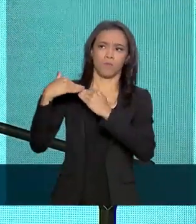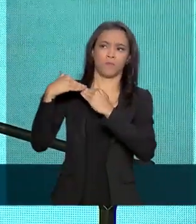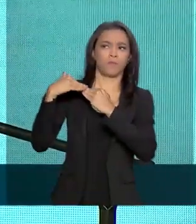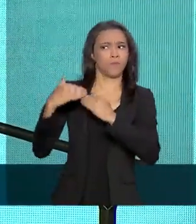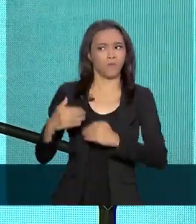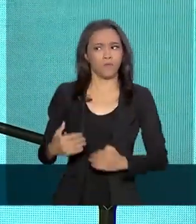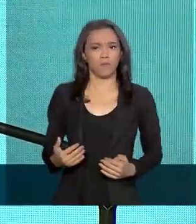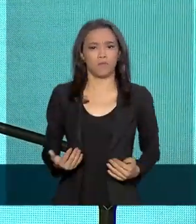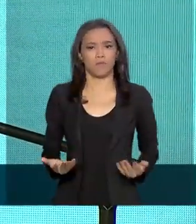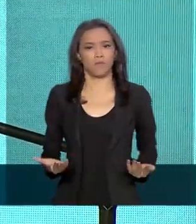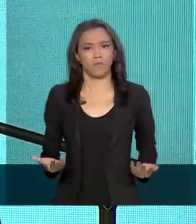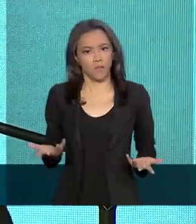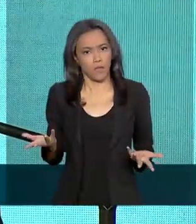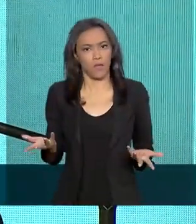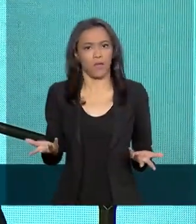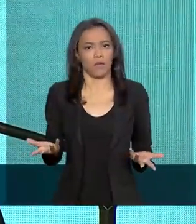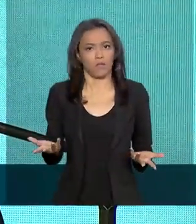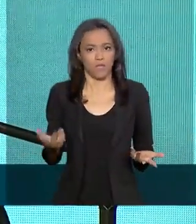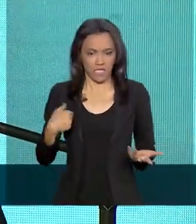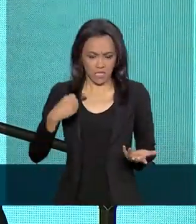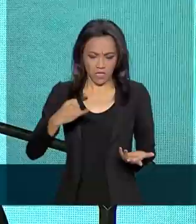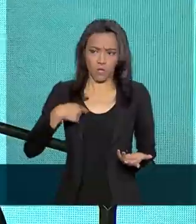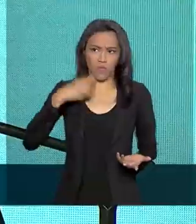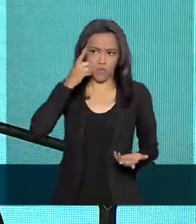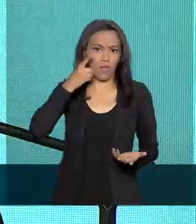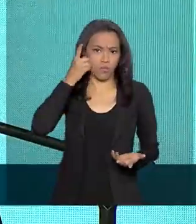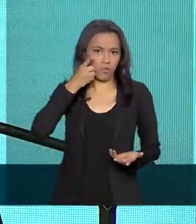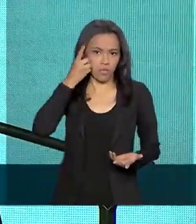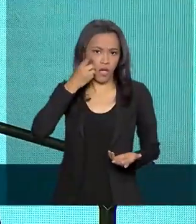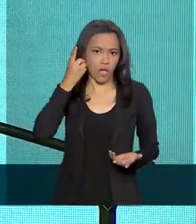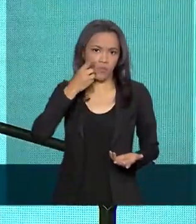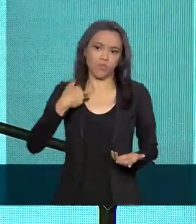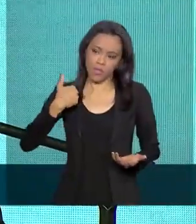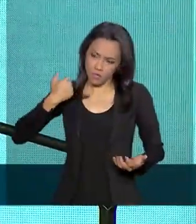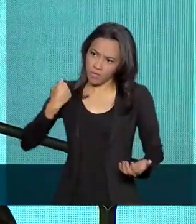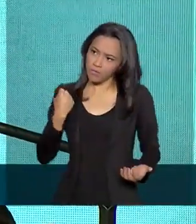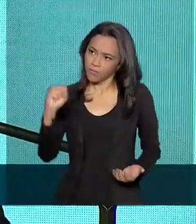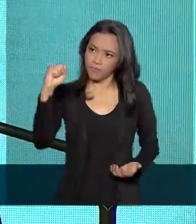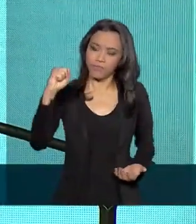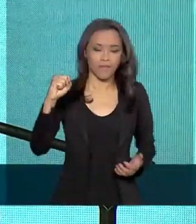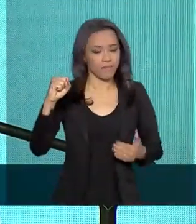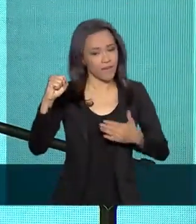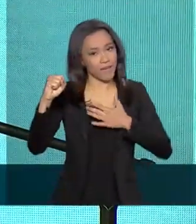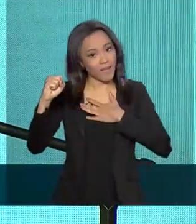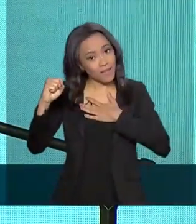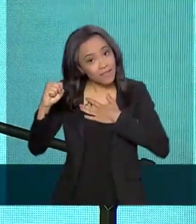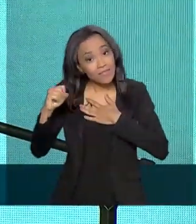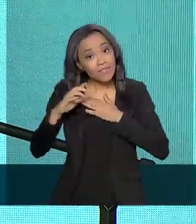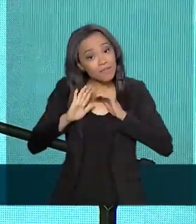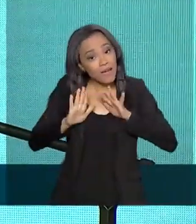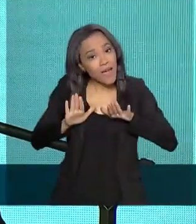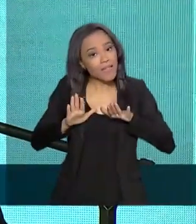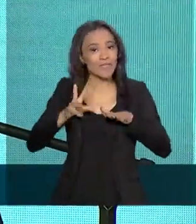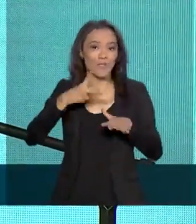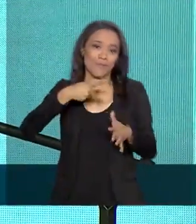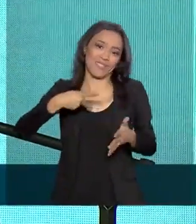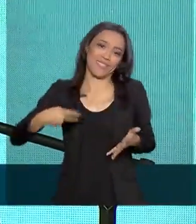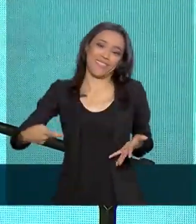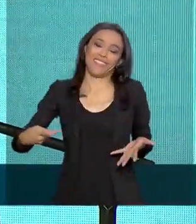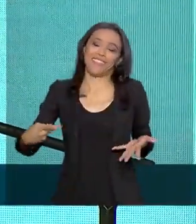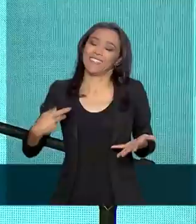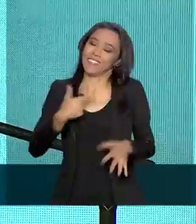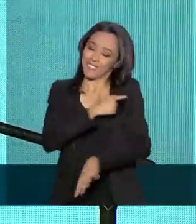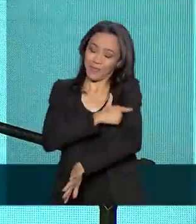E segui o barco. A vontade é, se eu fosse deputado, entrar com as quatro patas no peito. Mas eu tenho que ser, tentar ser